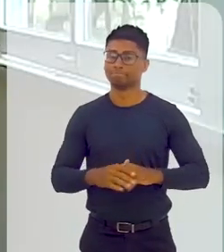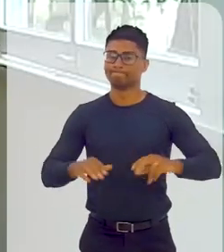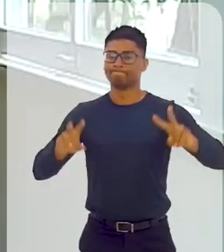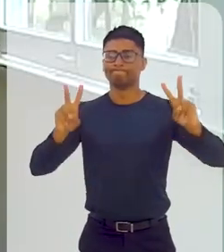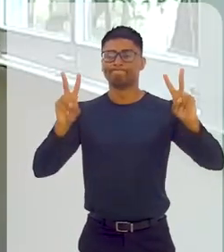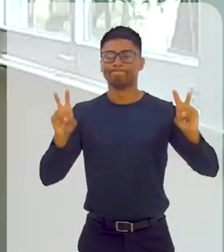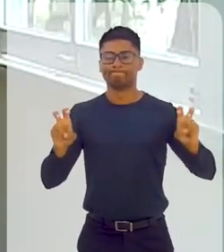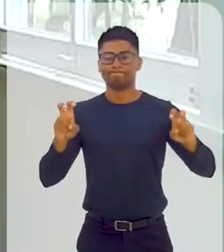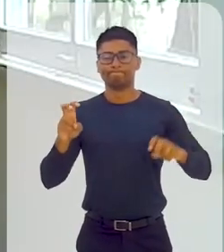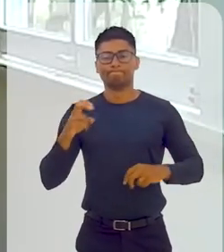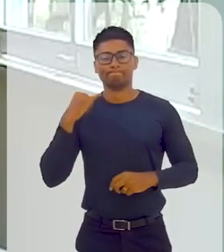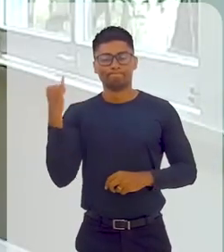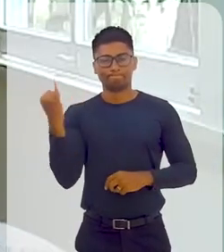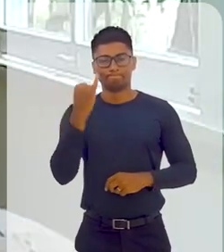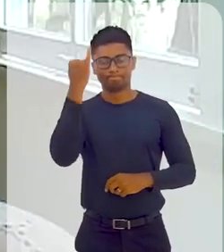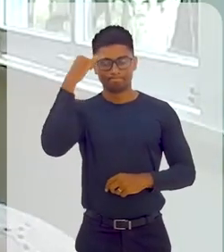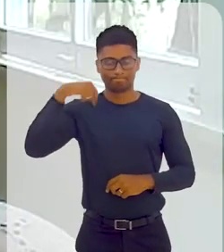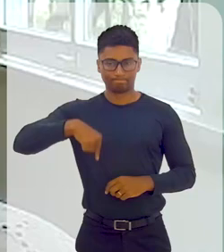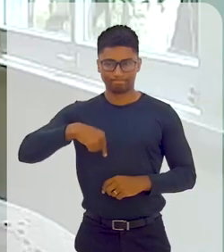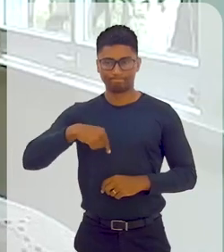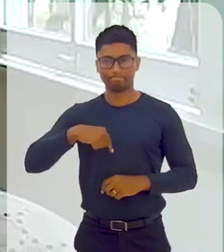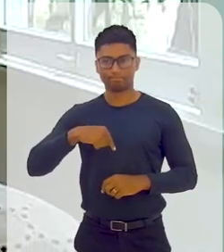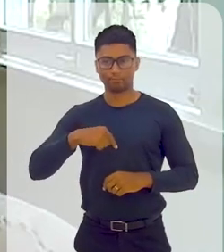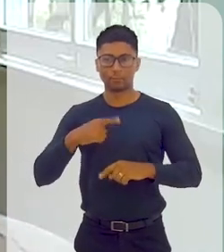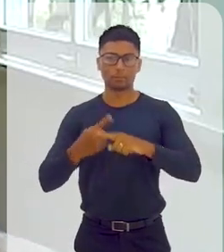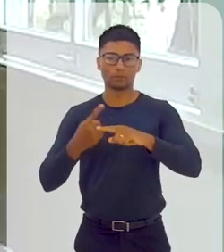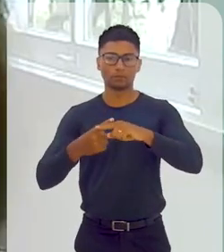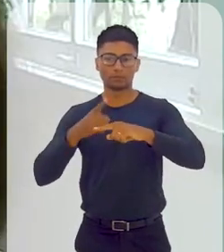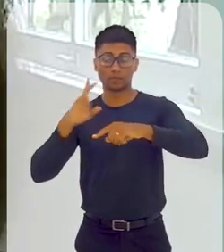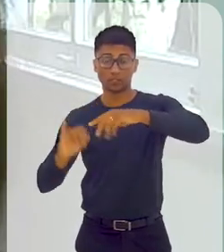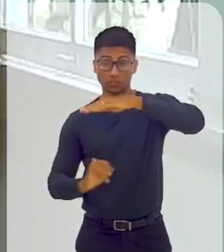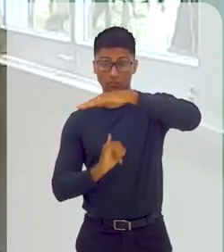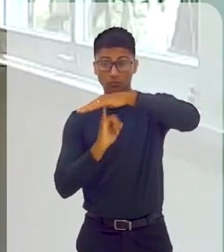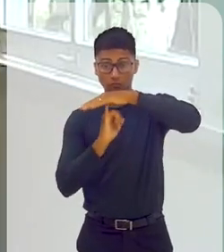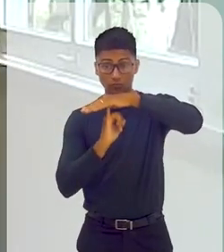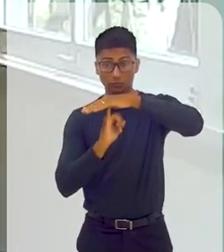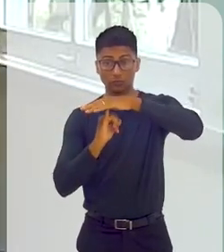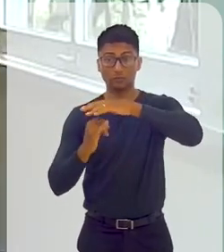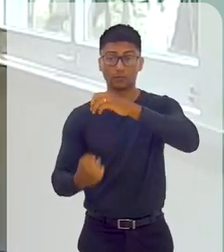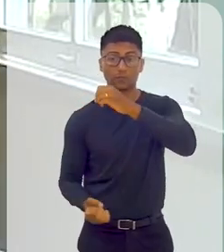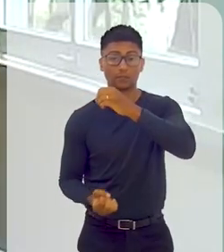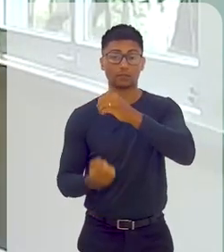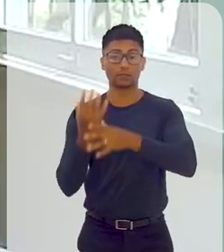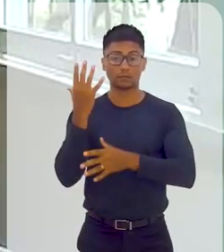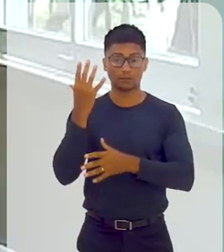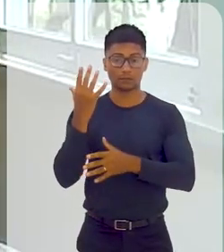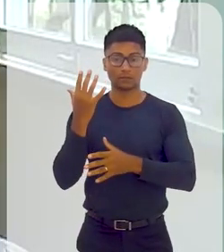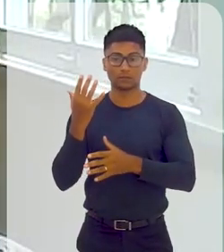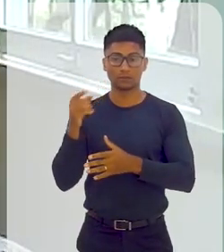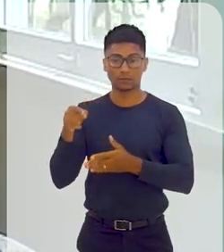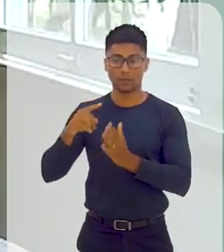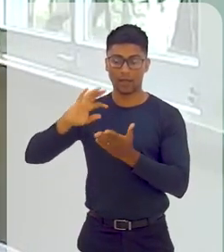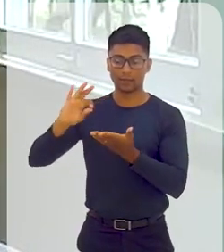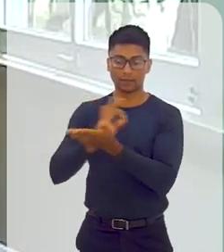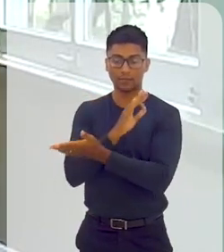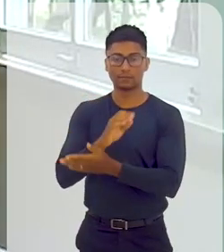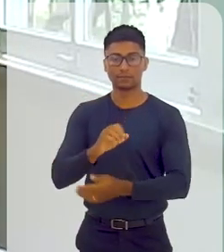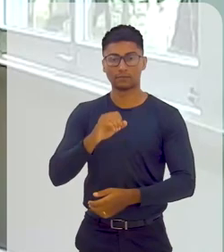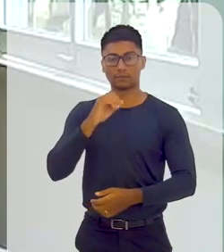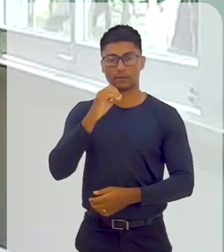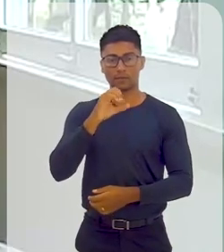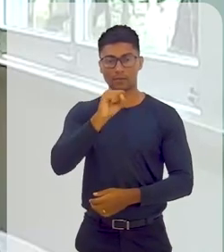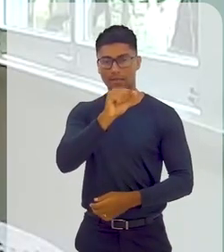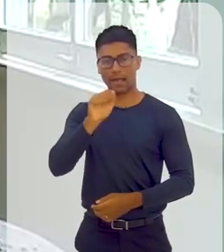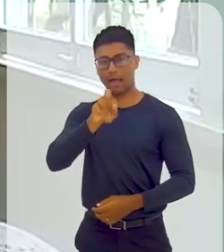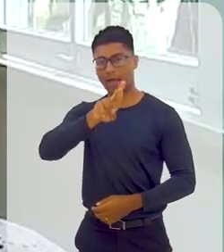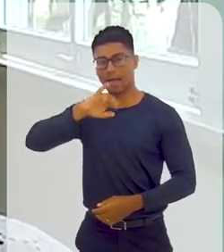Porque o Instituto, quando foi criado, foi assinado lá na CAES. Na época, era o governo